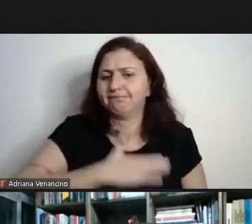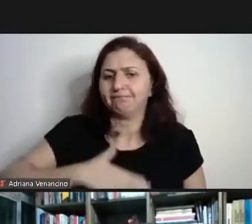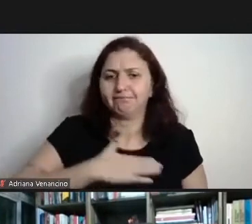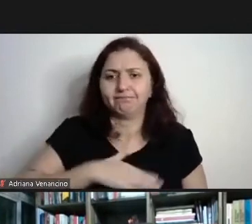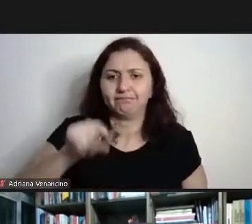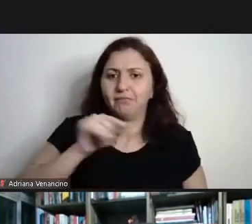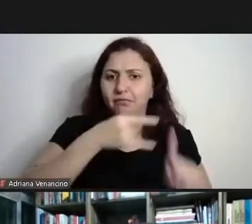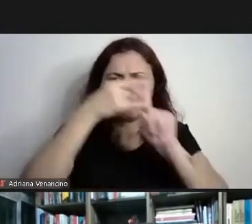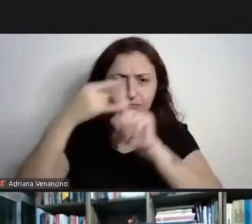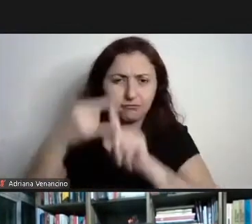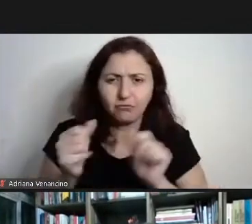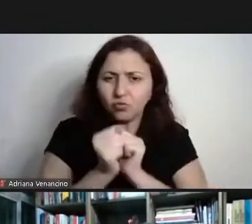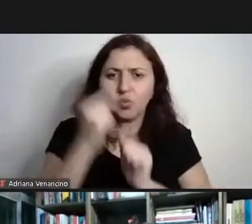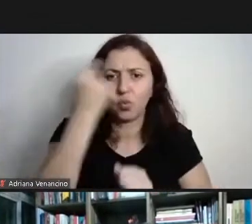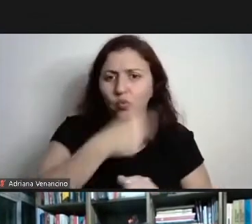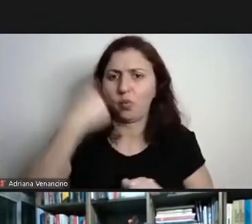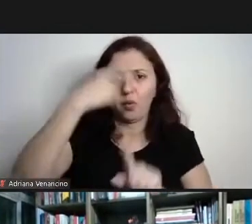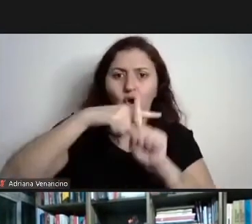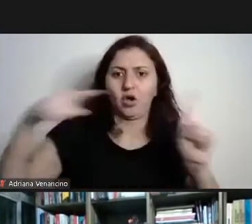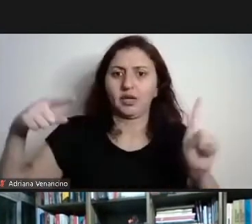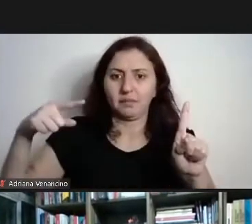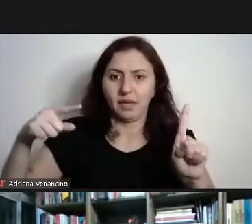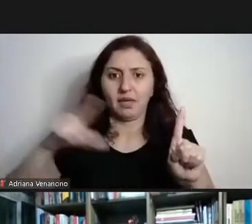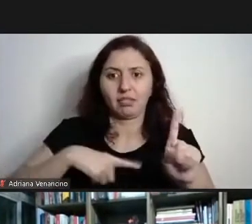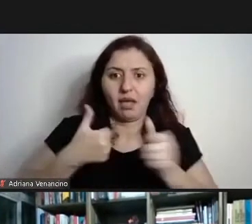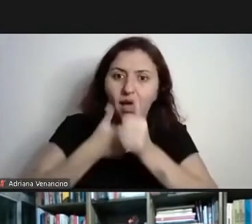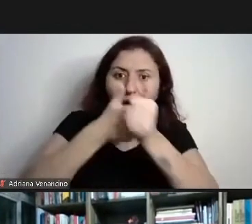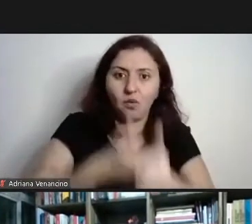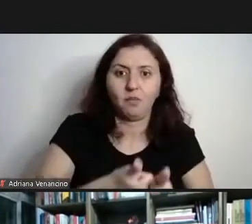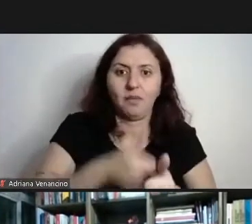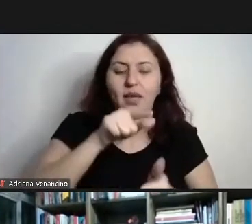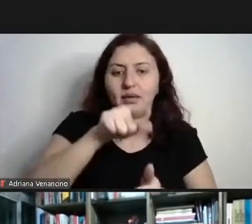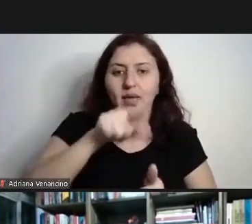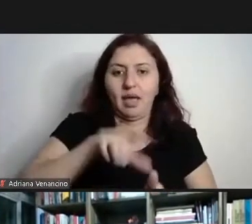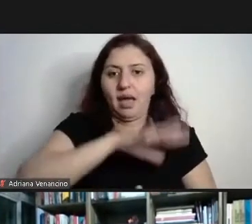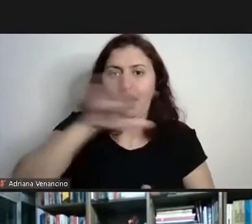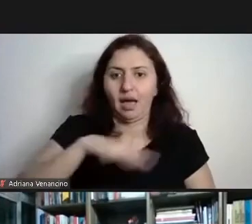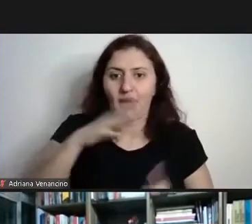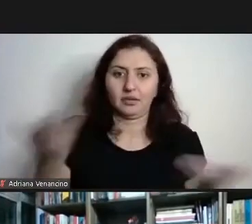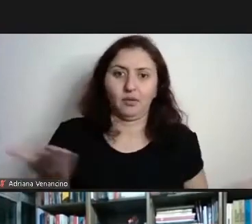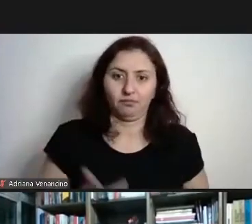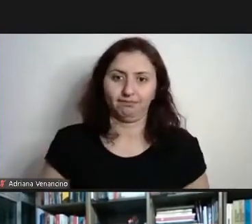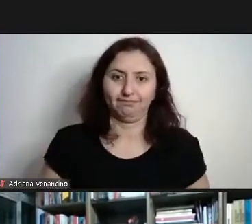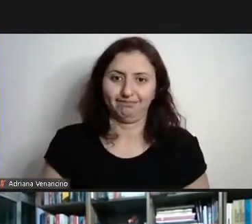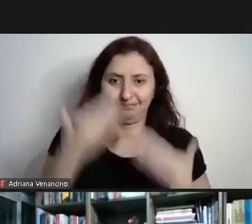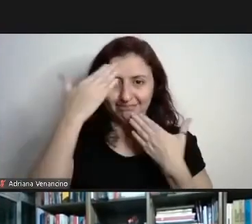uma hora e meia com vocês e com todos aqueles que nos acompanharam, que nos acompanharam, obrigada. Obrigada, Marilane.